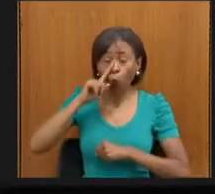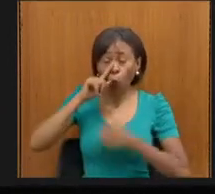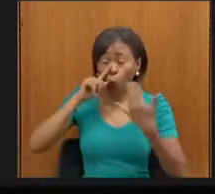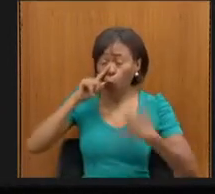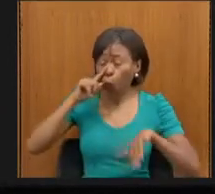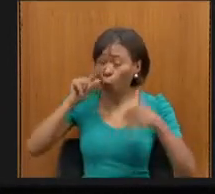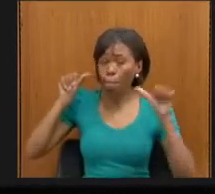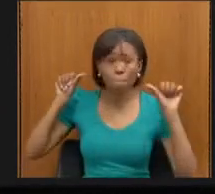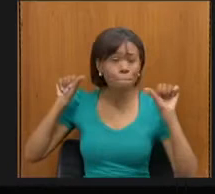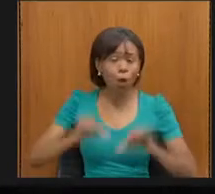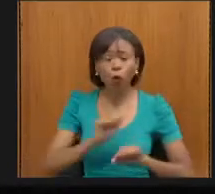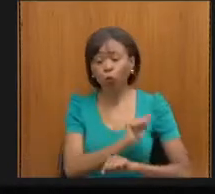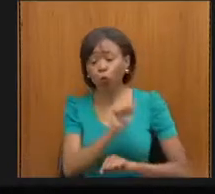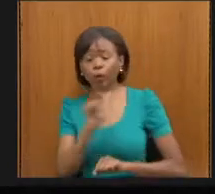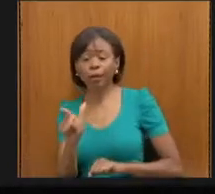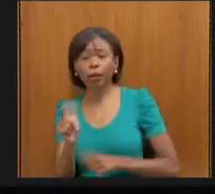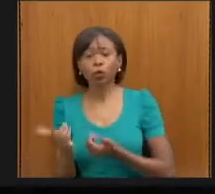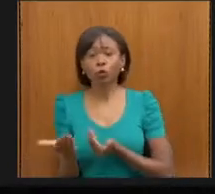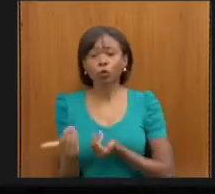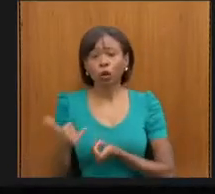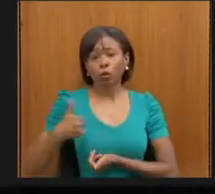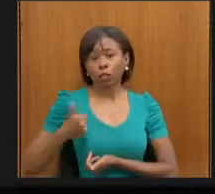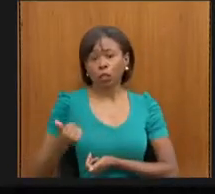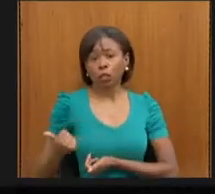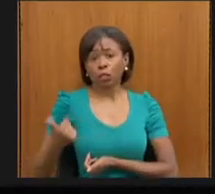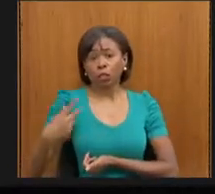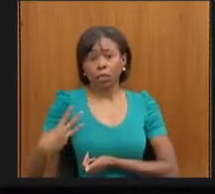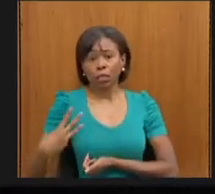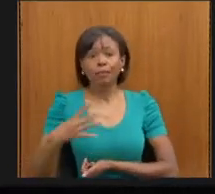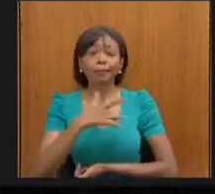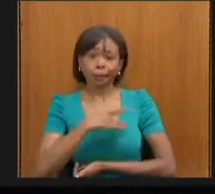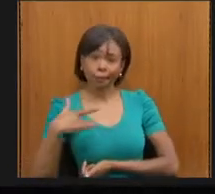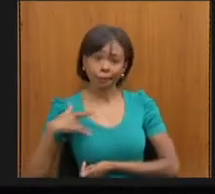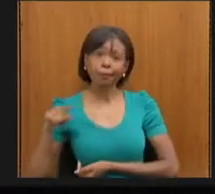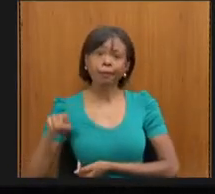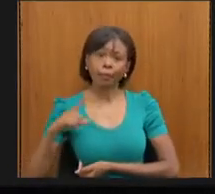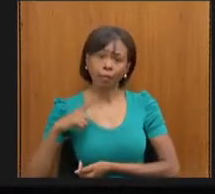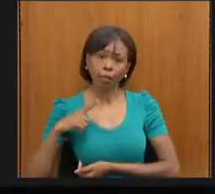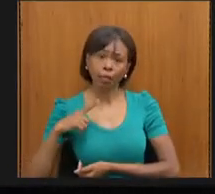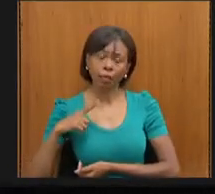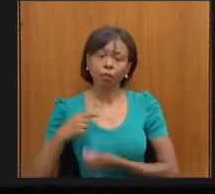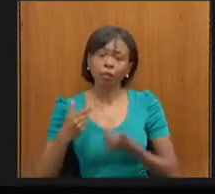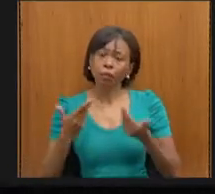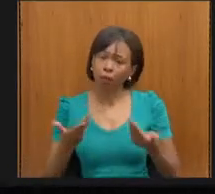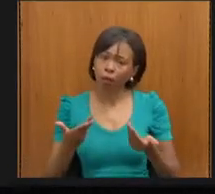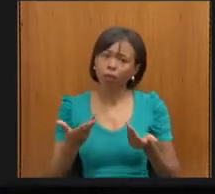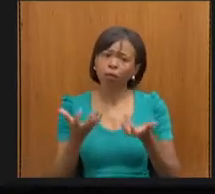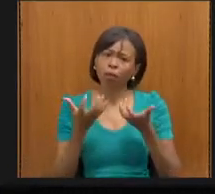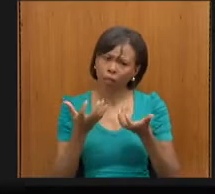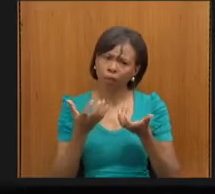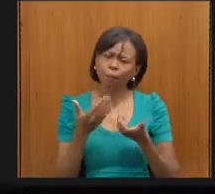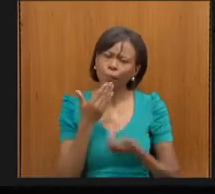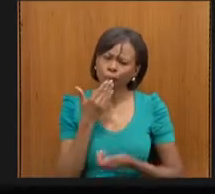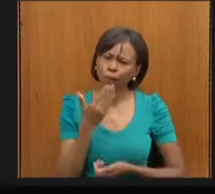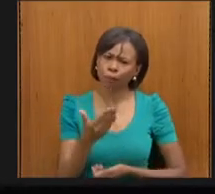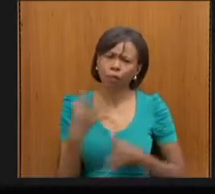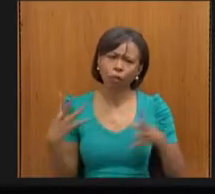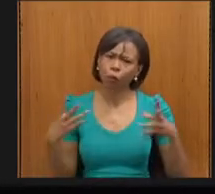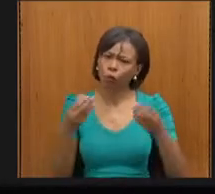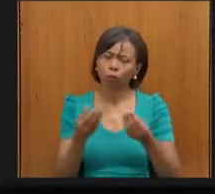um jovem de plena saúde com 23 anos. Então, eu gostaria de pedir a todos